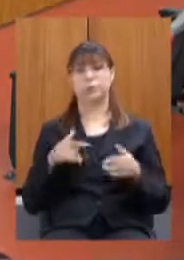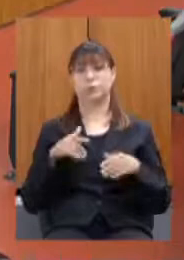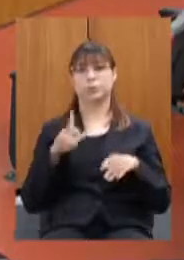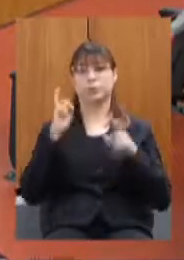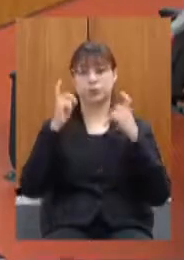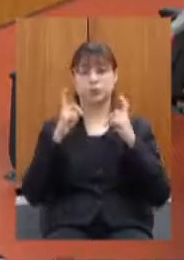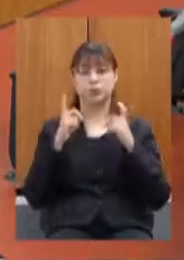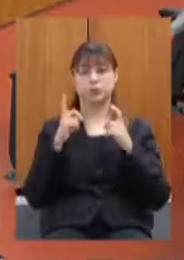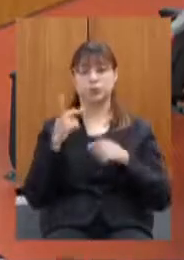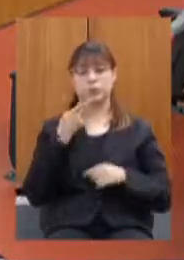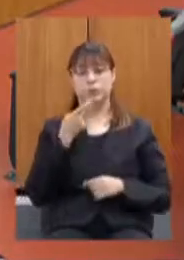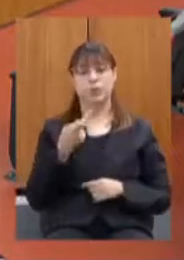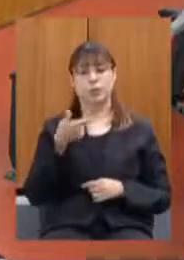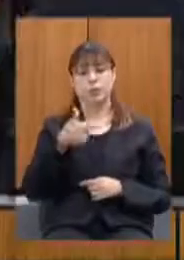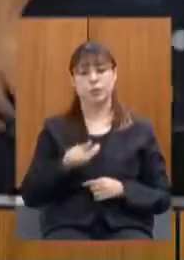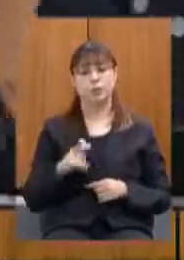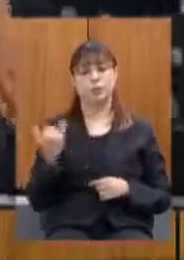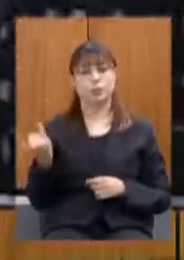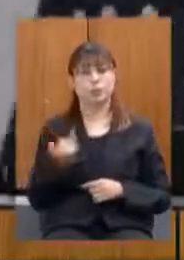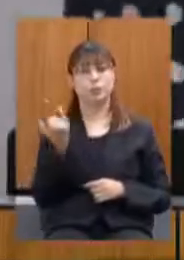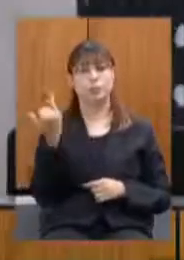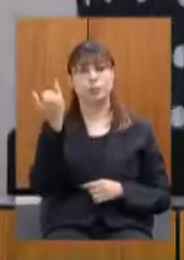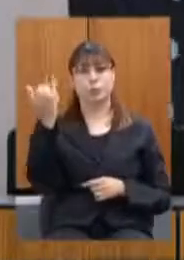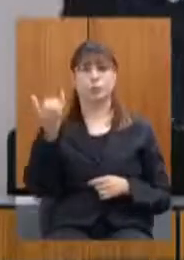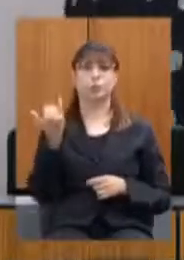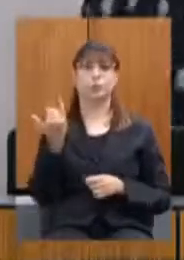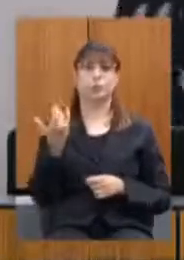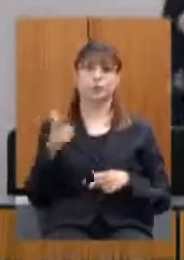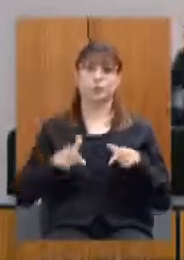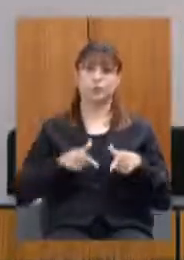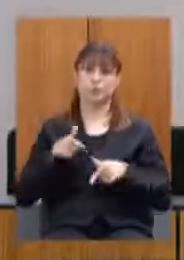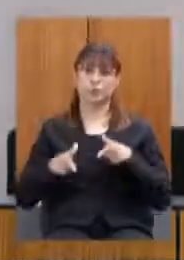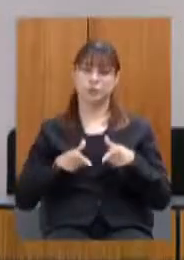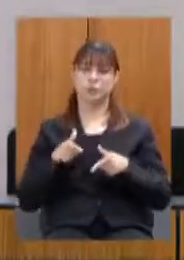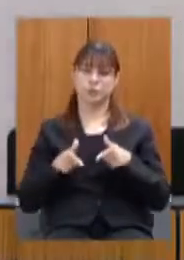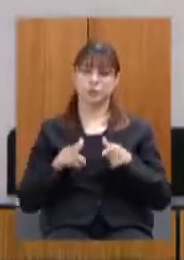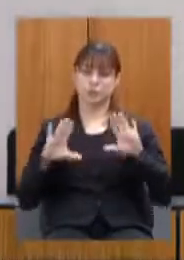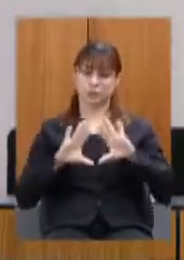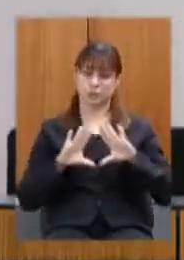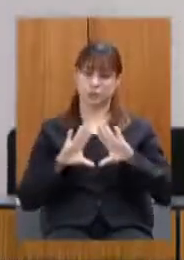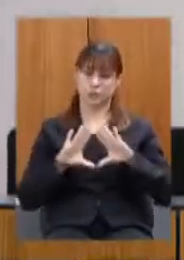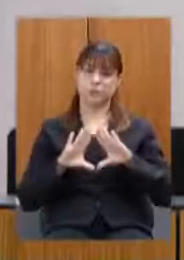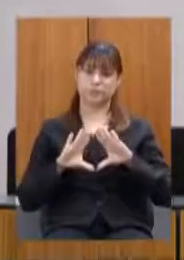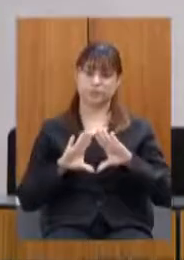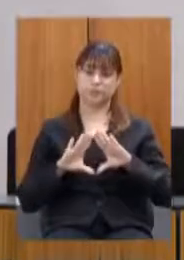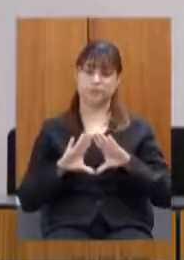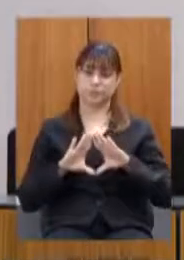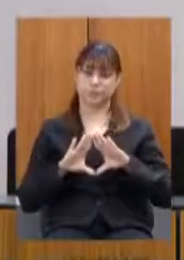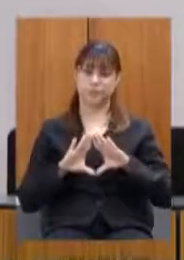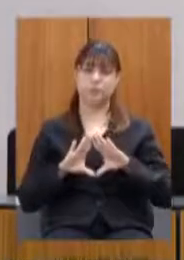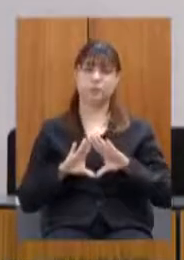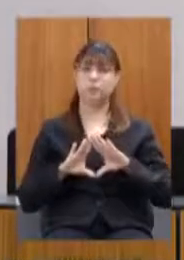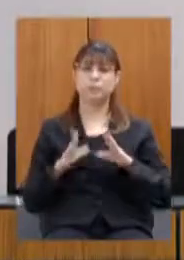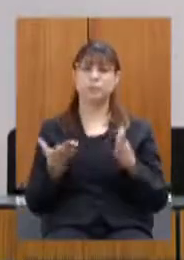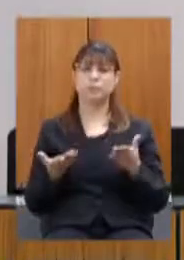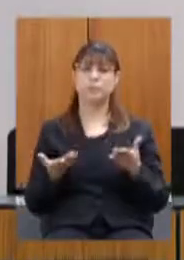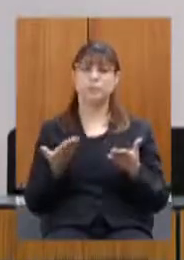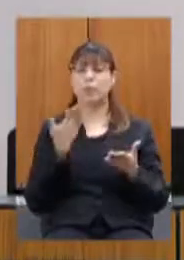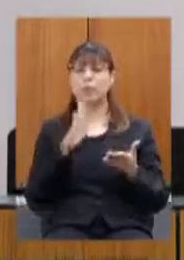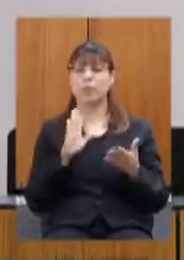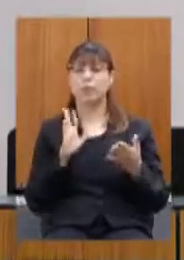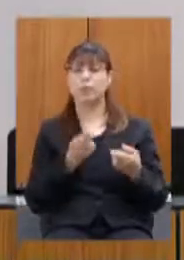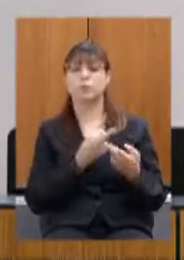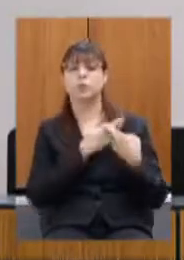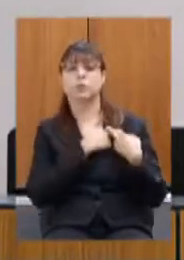esse papel fundamental da Assembleia Legislativa qual o papel de um deputado de um